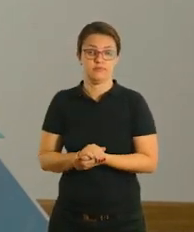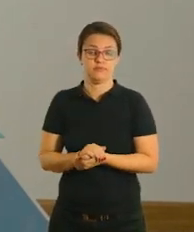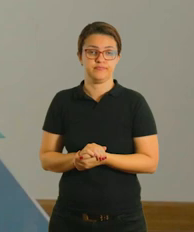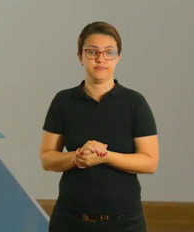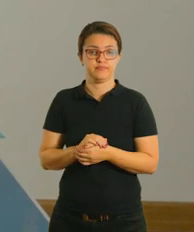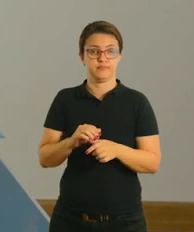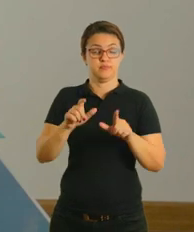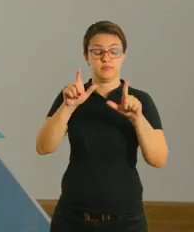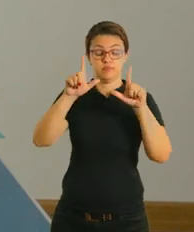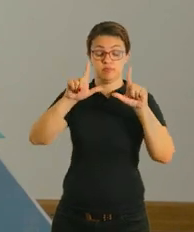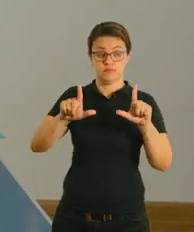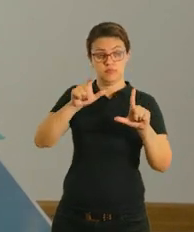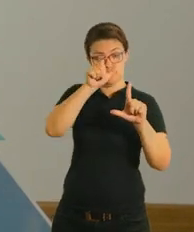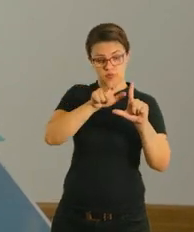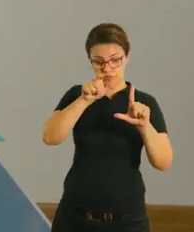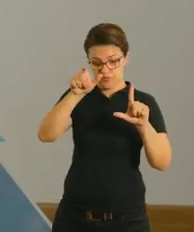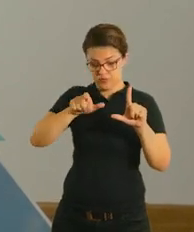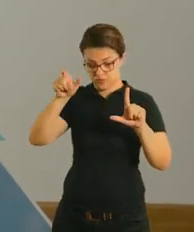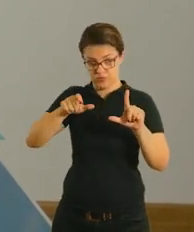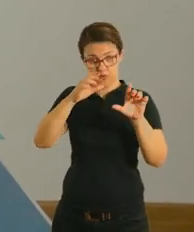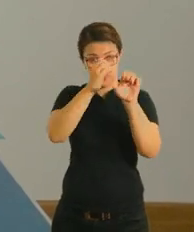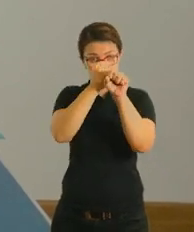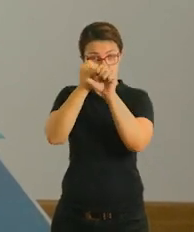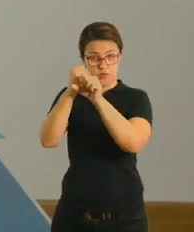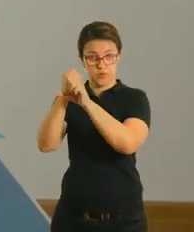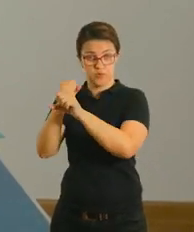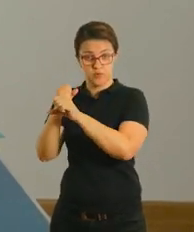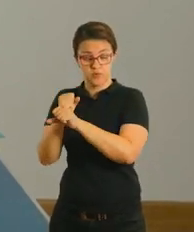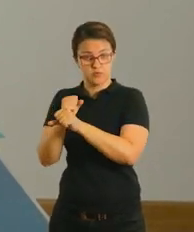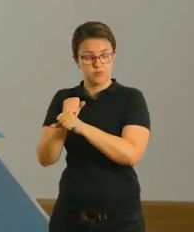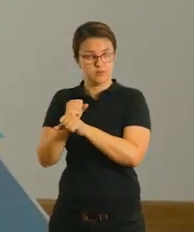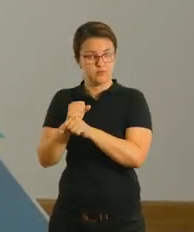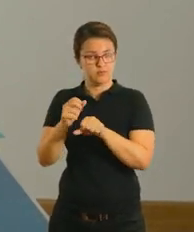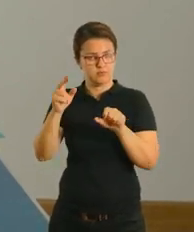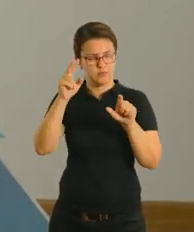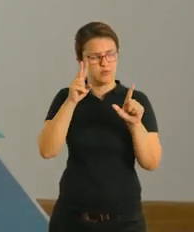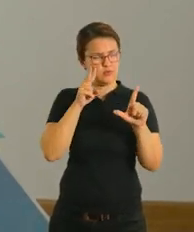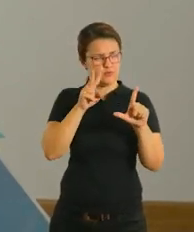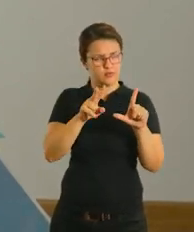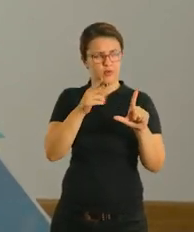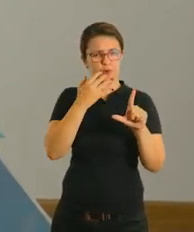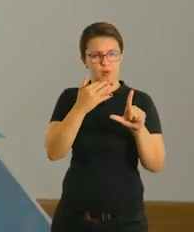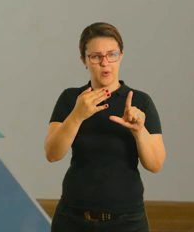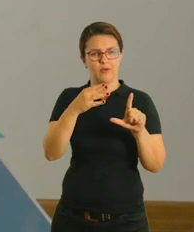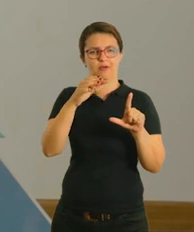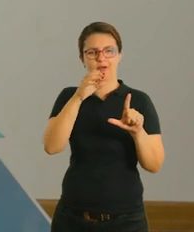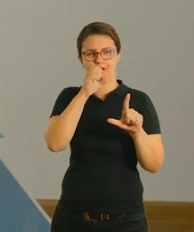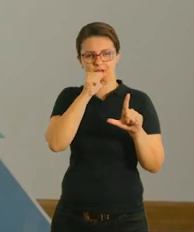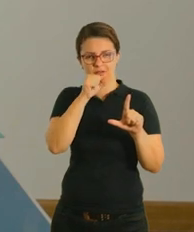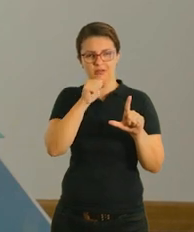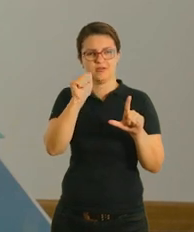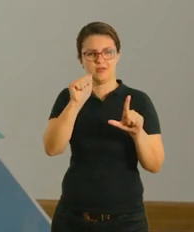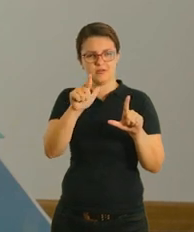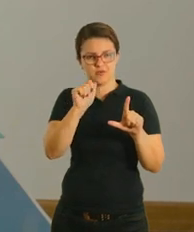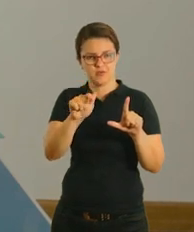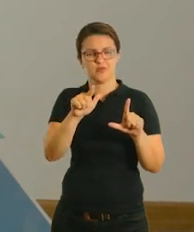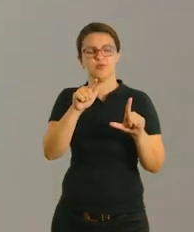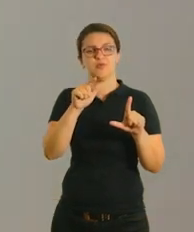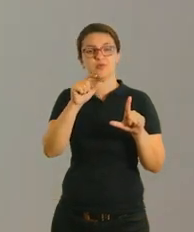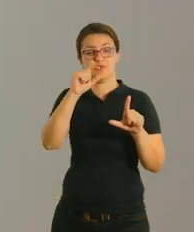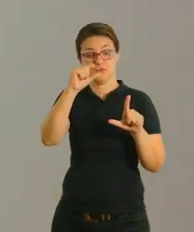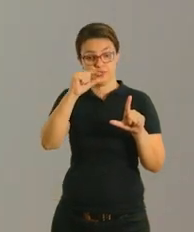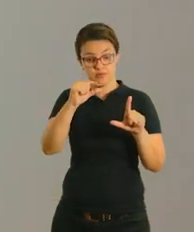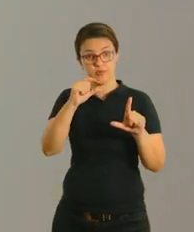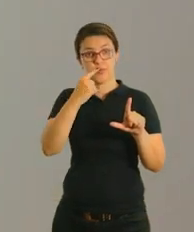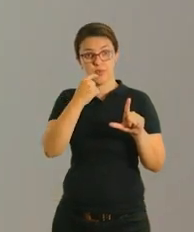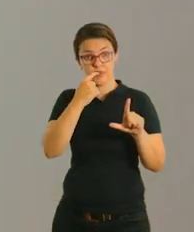Coloque todas as pontuações dele e no total, você está vendo que eu pintei de laranja, azul, vermelho, para que isso?